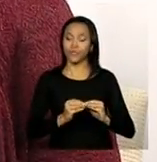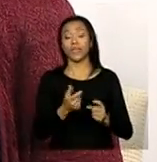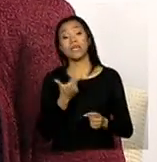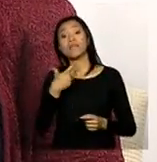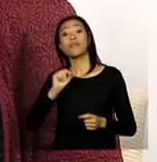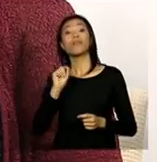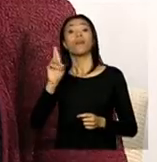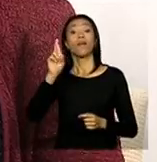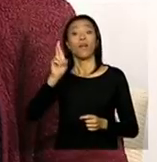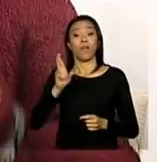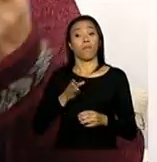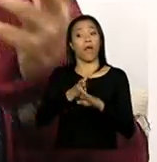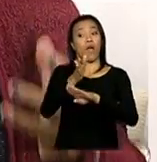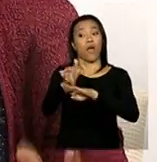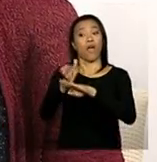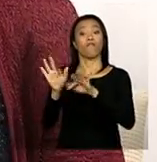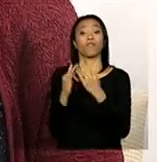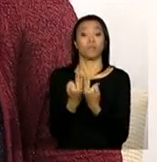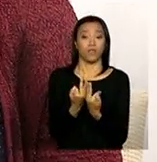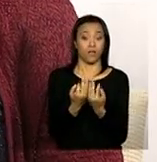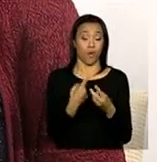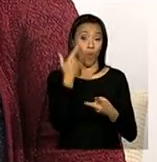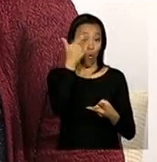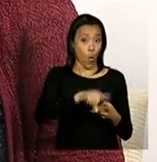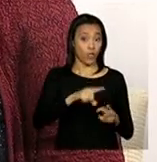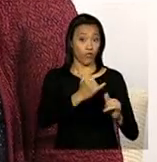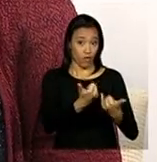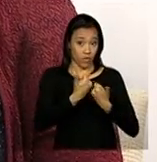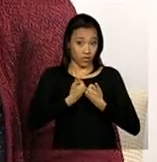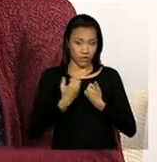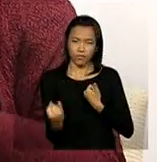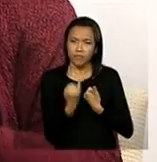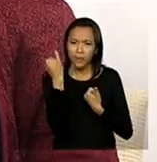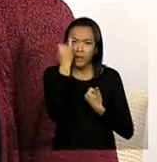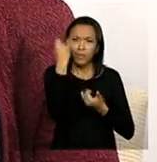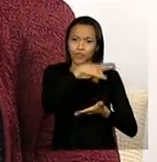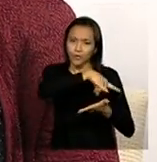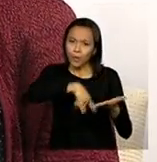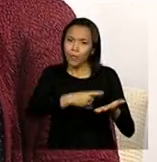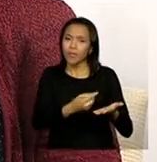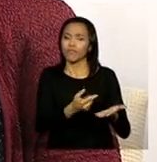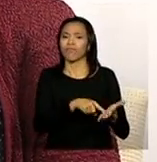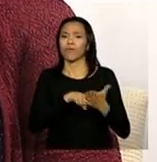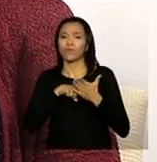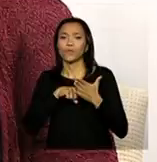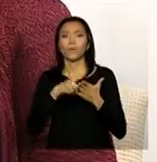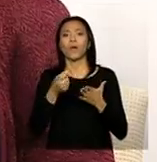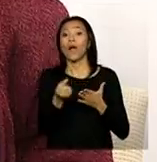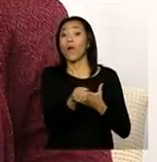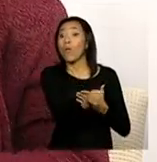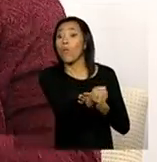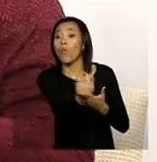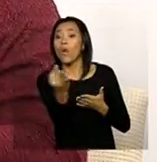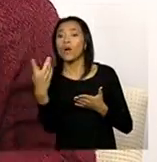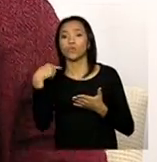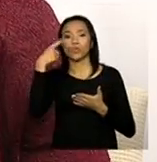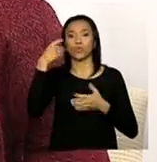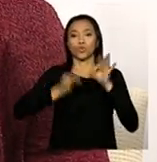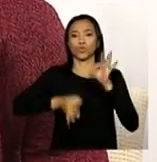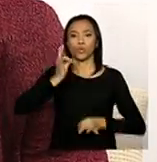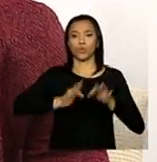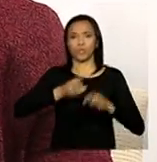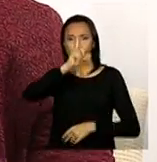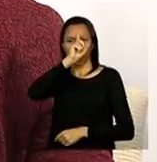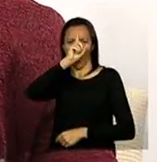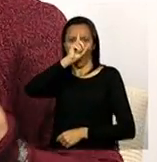coisa importante que o censo nos revelou é a quantidade de juízes que está obrigando os